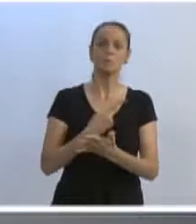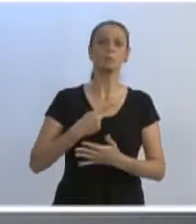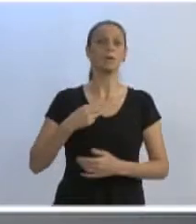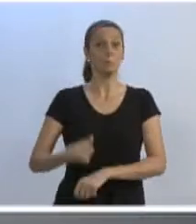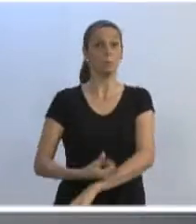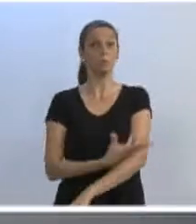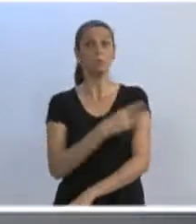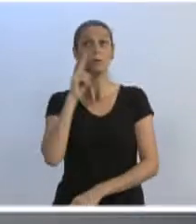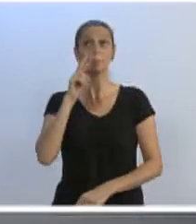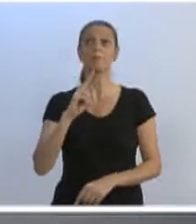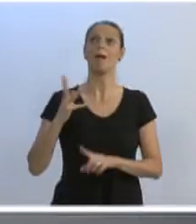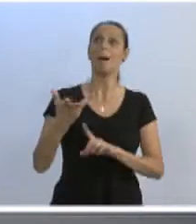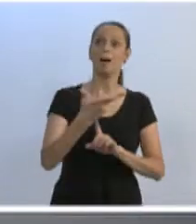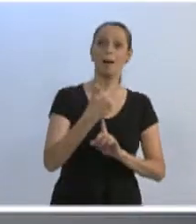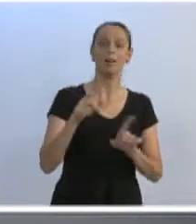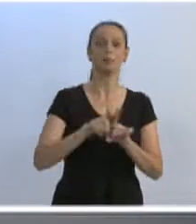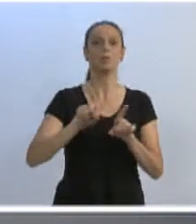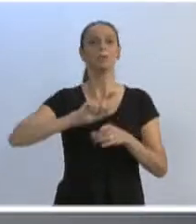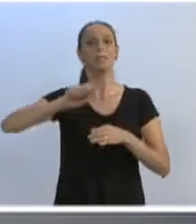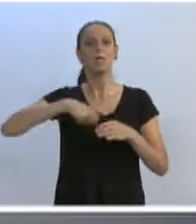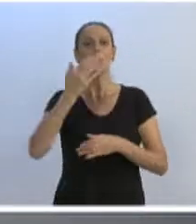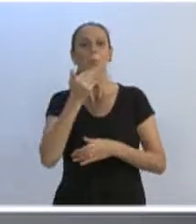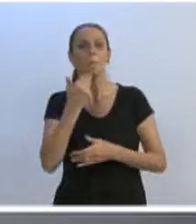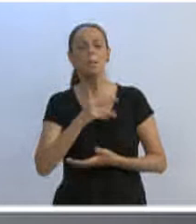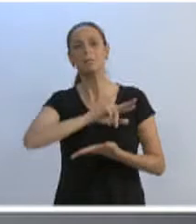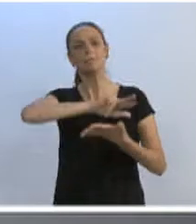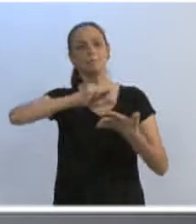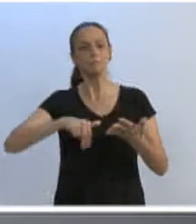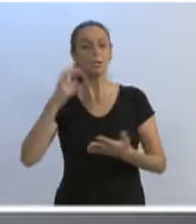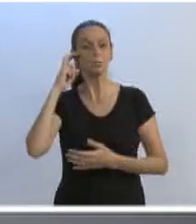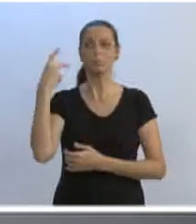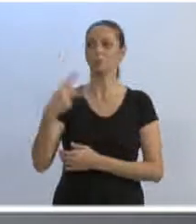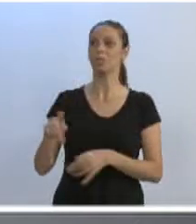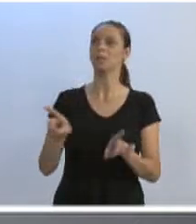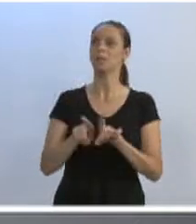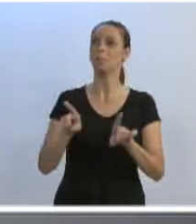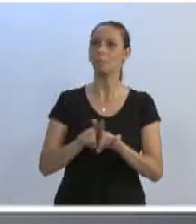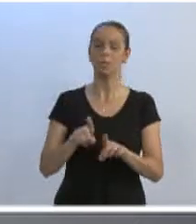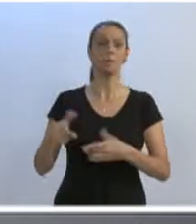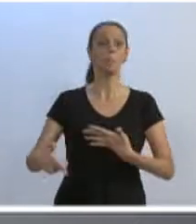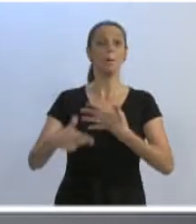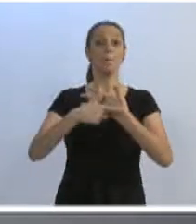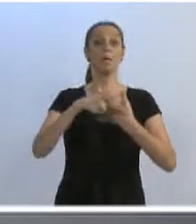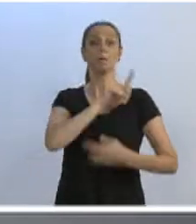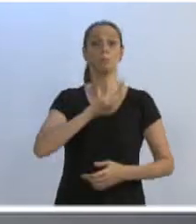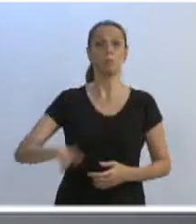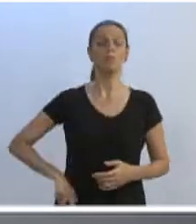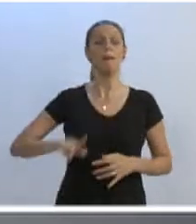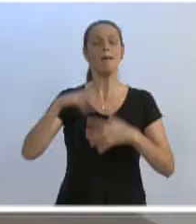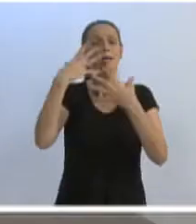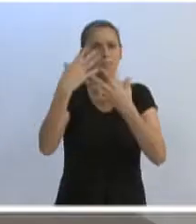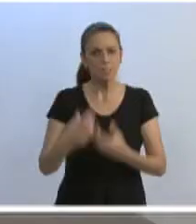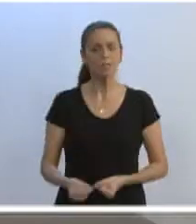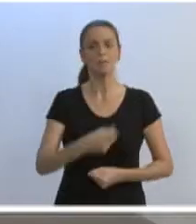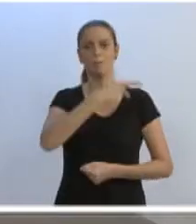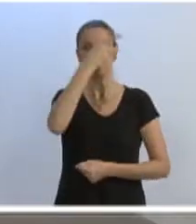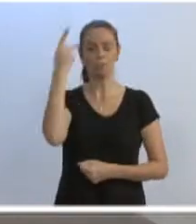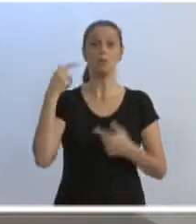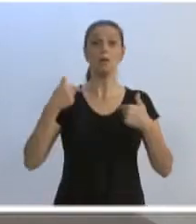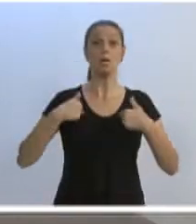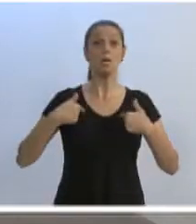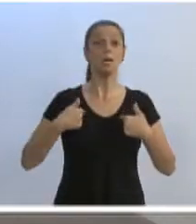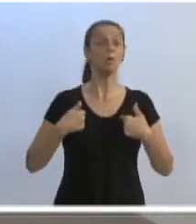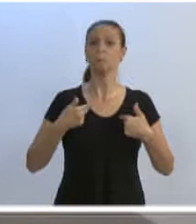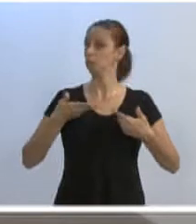questão da arte, e vi a alegria deles de serem acolhidos. E um papel, sobretudo, de um governo é fazer o acolhimento. Eu não vim, eu nasci